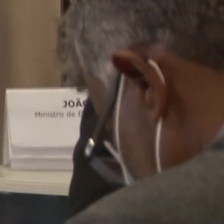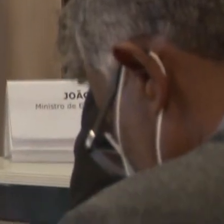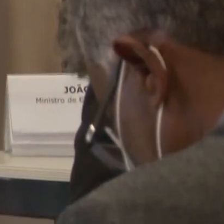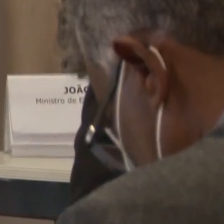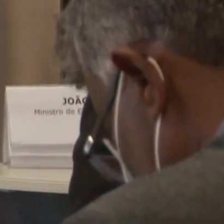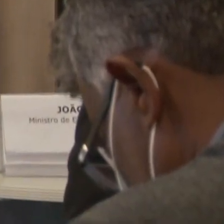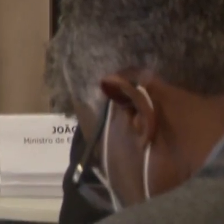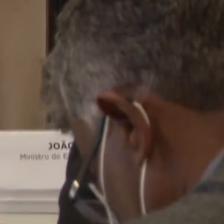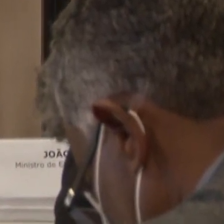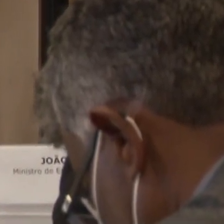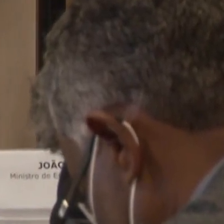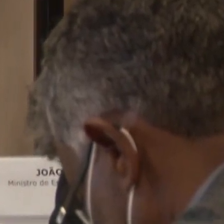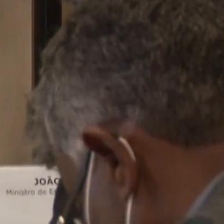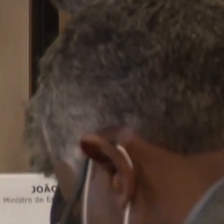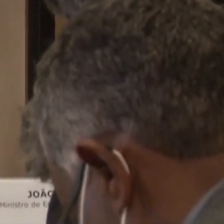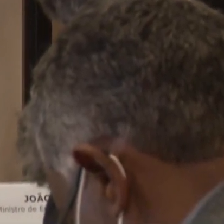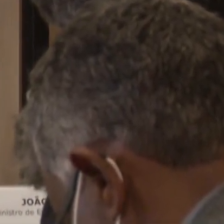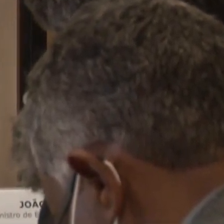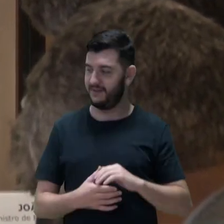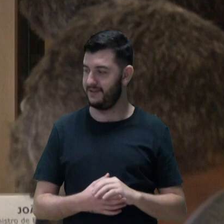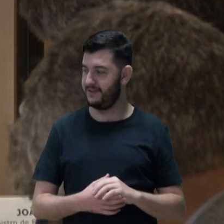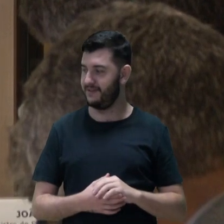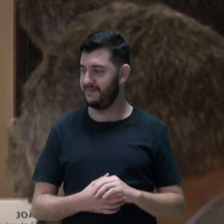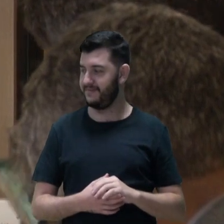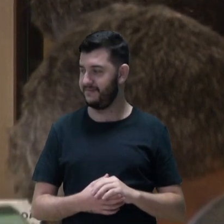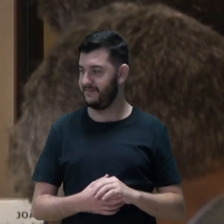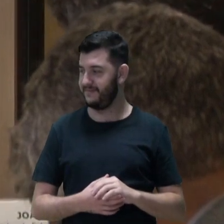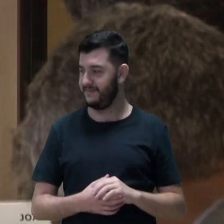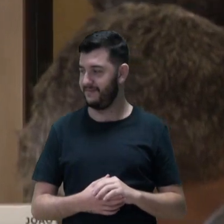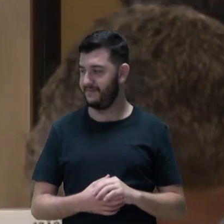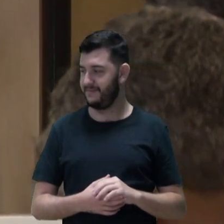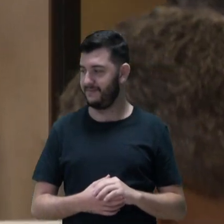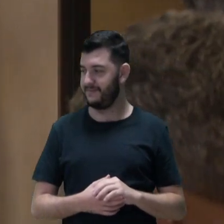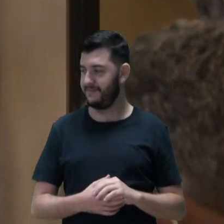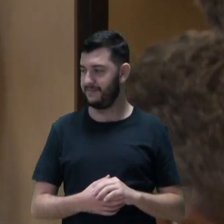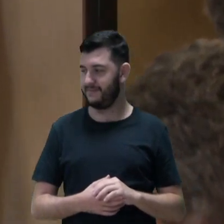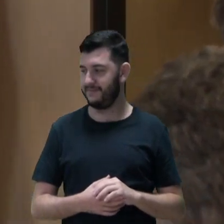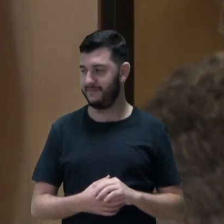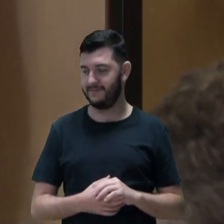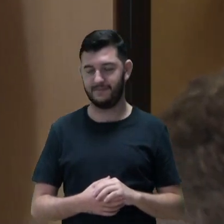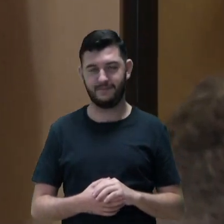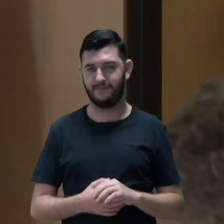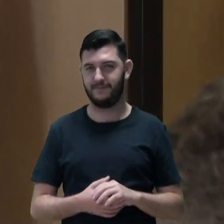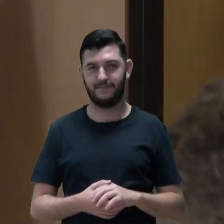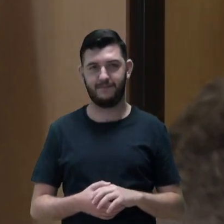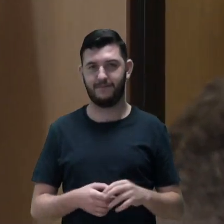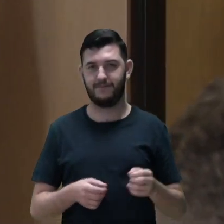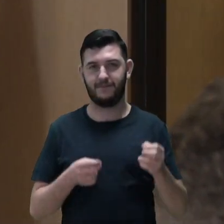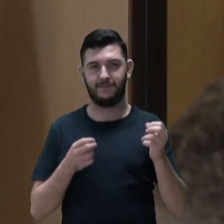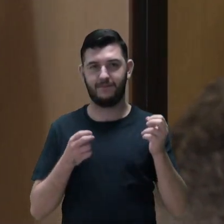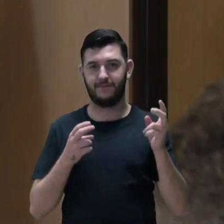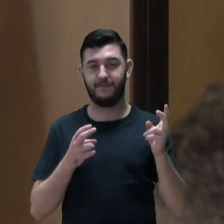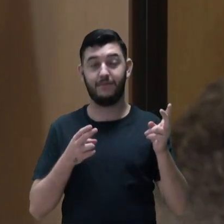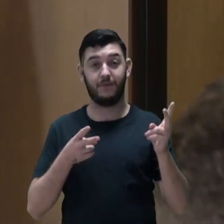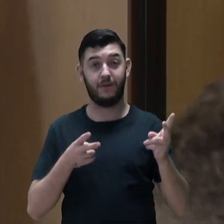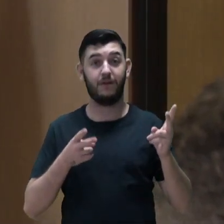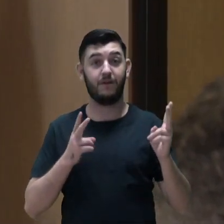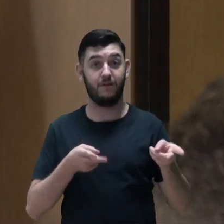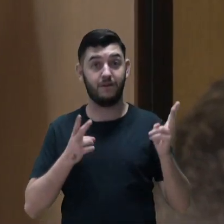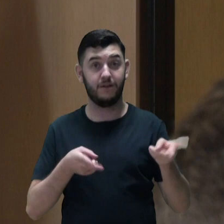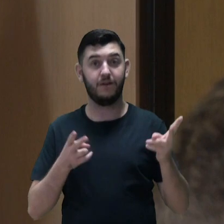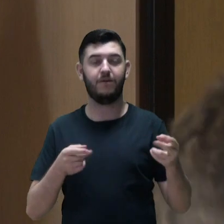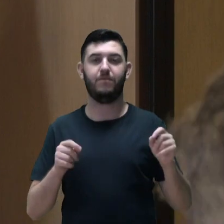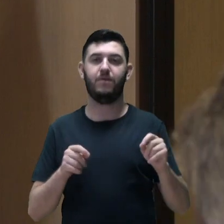Senhoras e senhores, dando continuidade, convidamos para compor a mesa técnica Qualifica Mais,